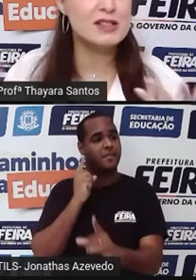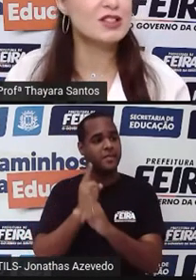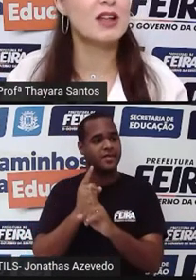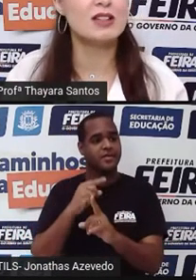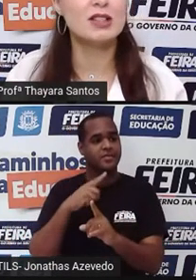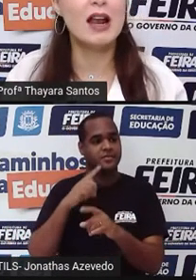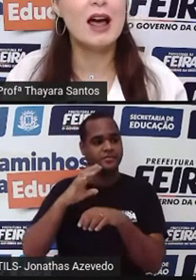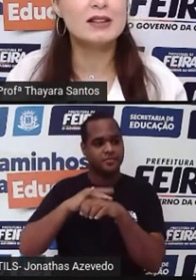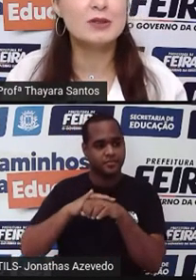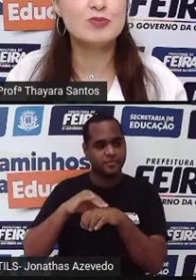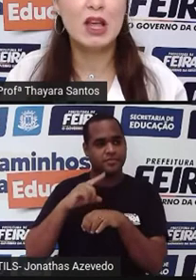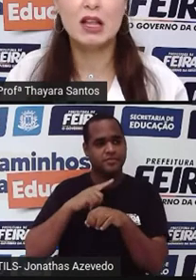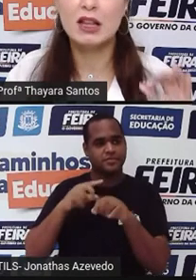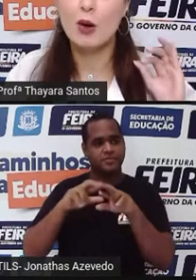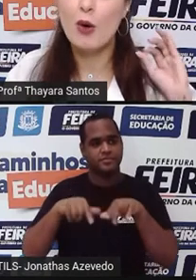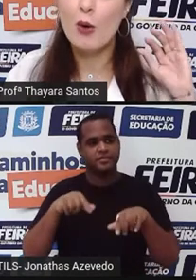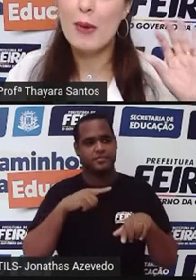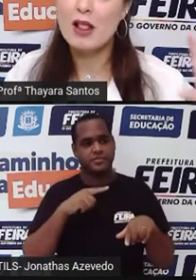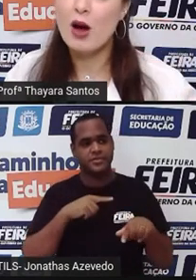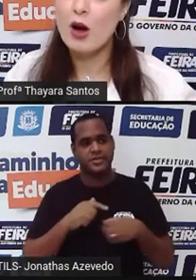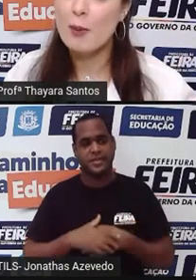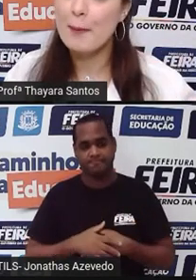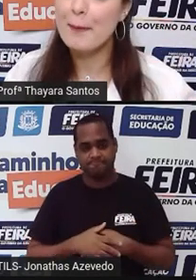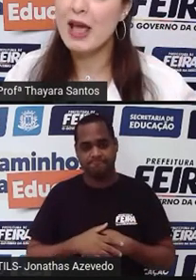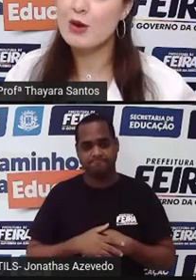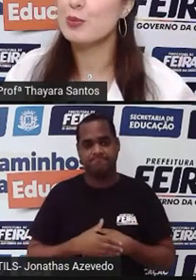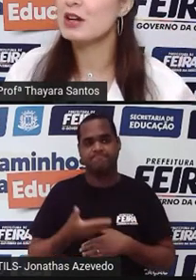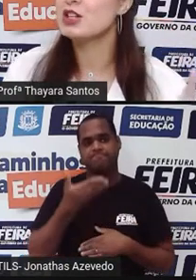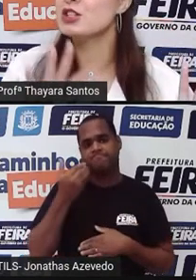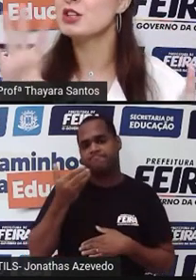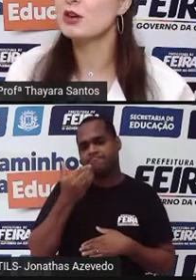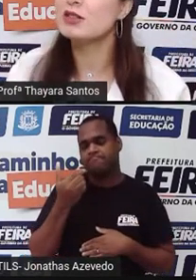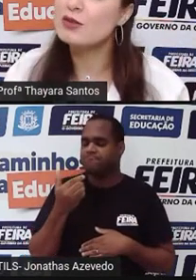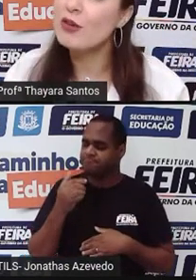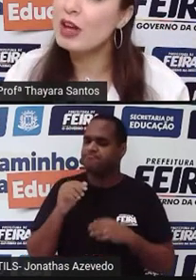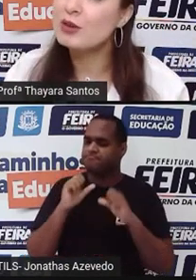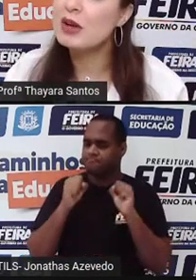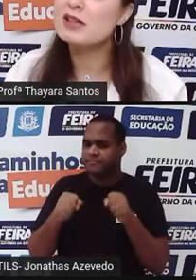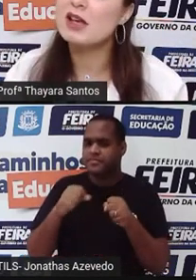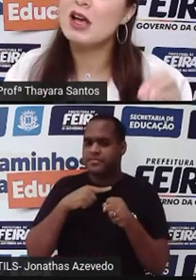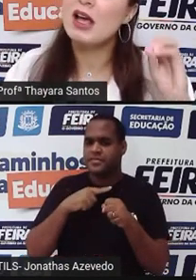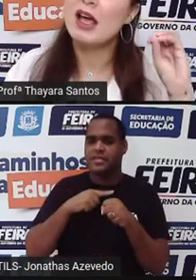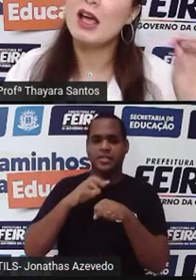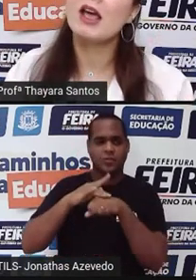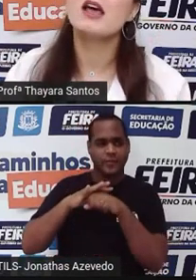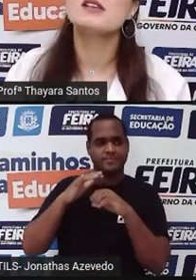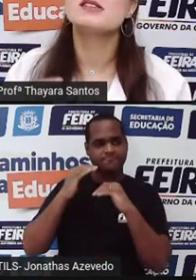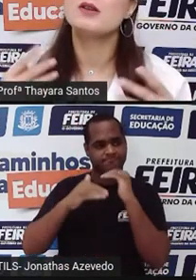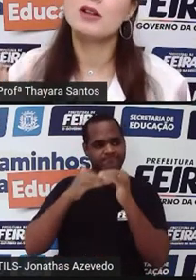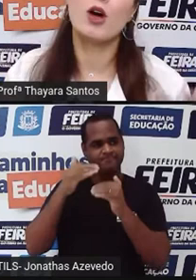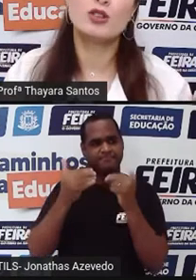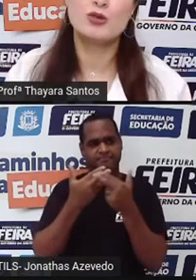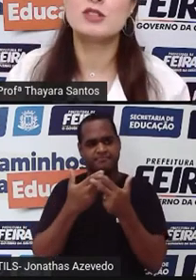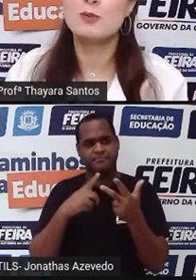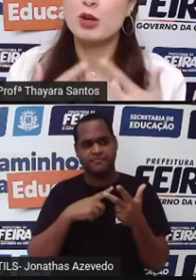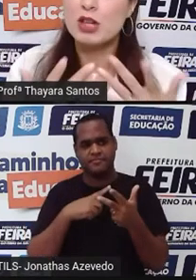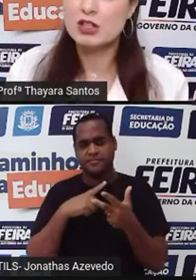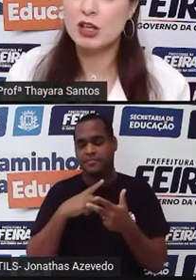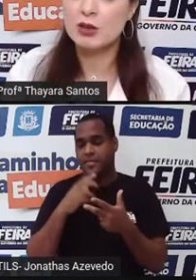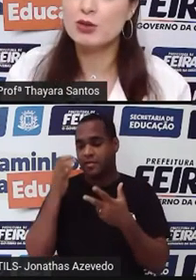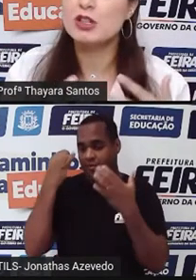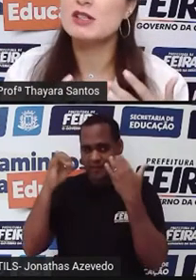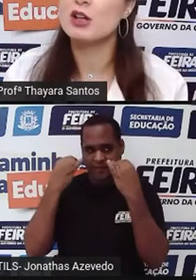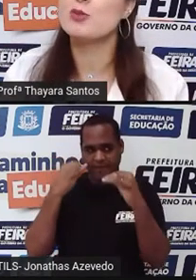é quando a doença já está instalada. Então, o melhor meio para a gente não desenvolver a doença é, lógico, se